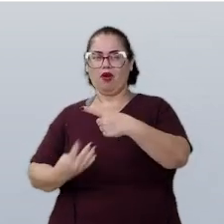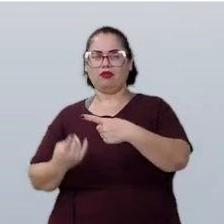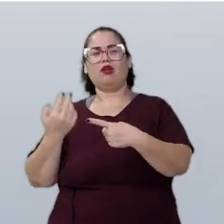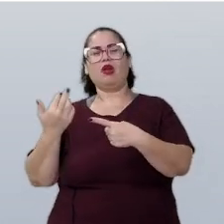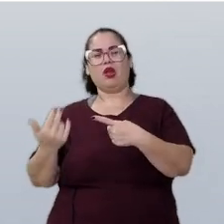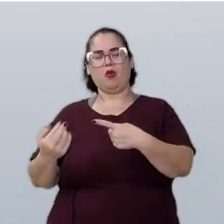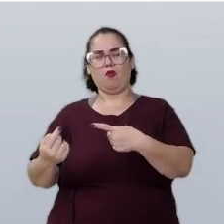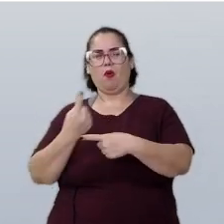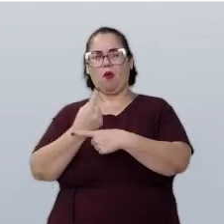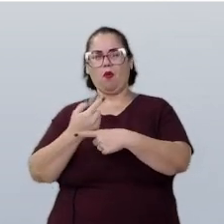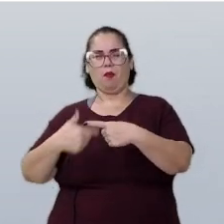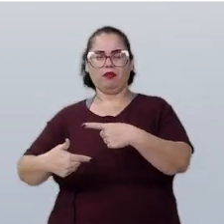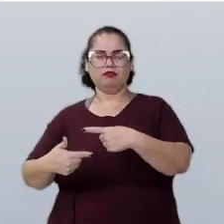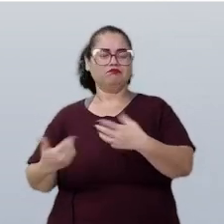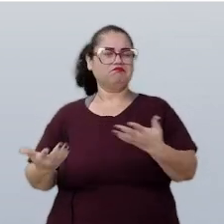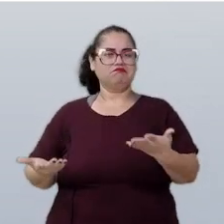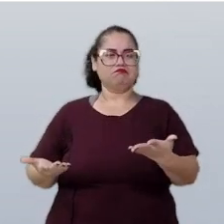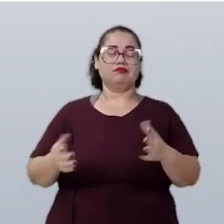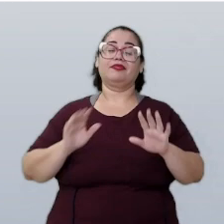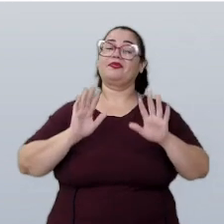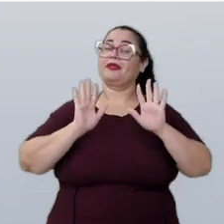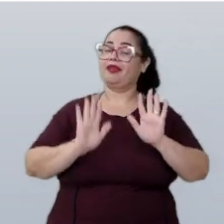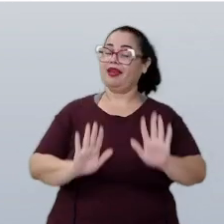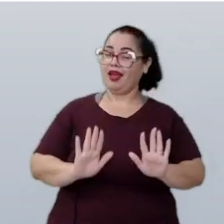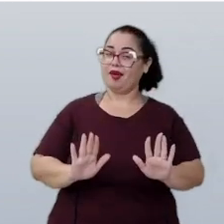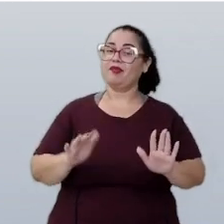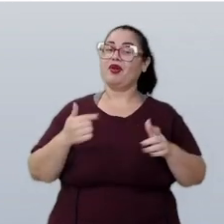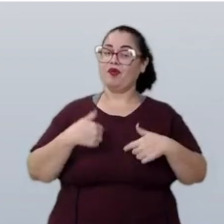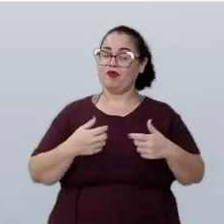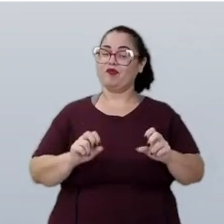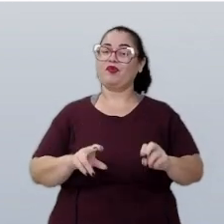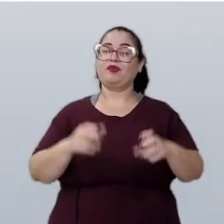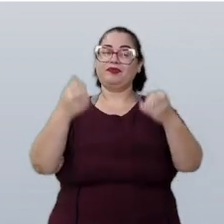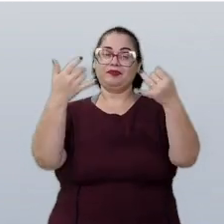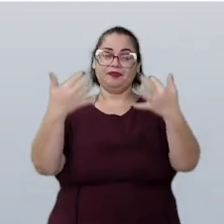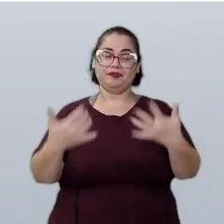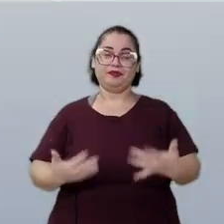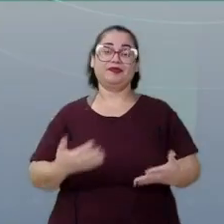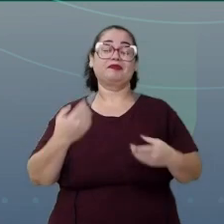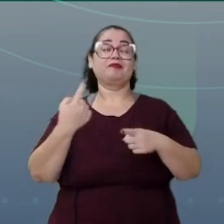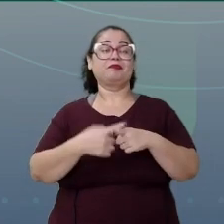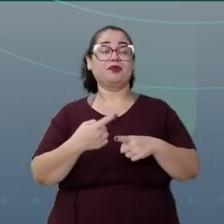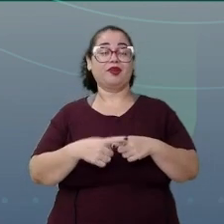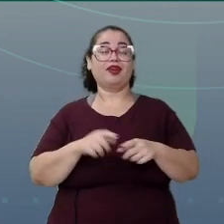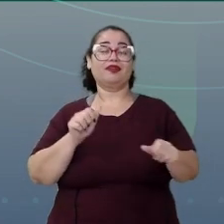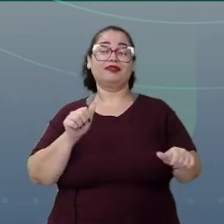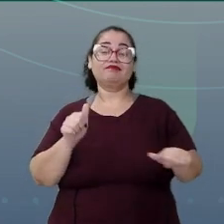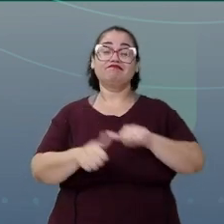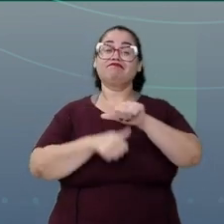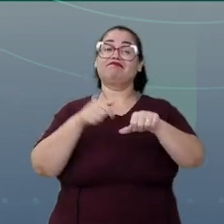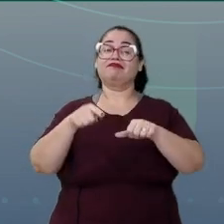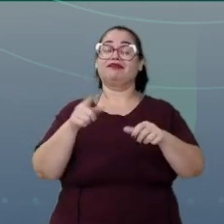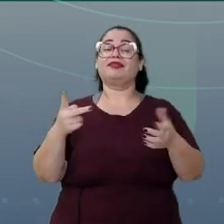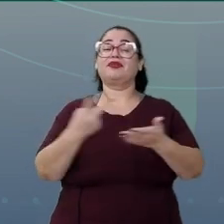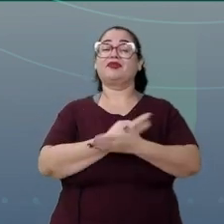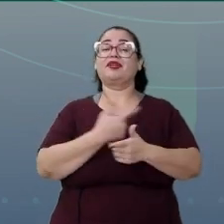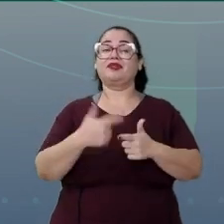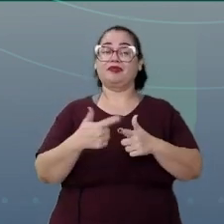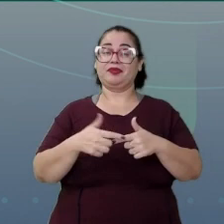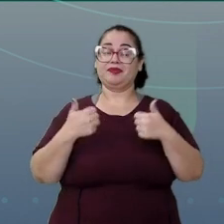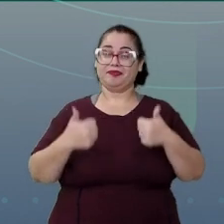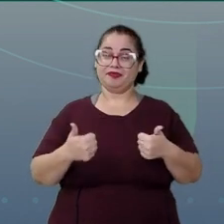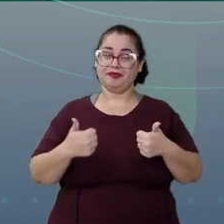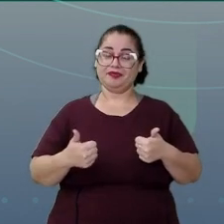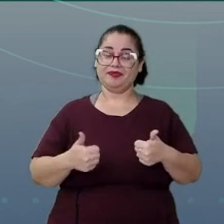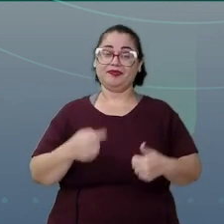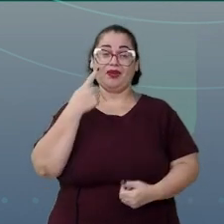é igual a um meio? Calma aí que eu vou te explicar por que que isso acontece. Tá bom?